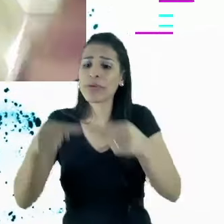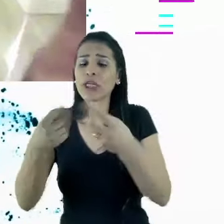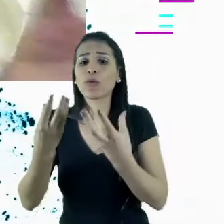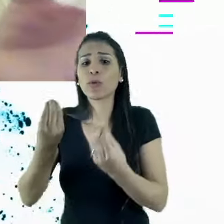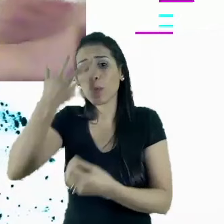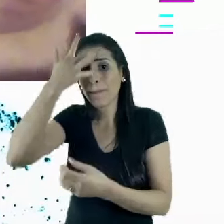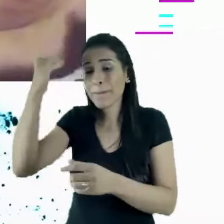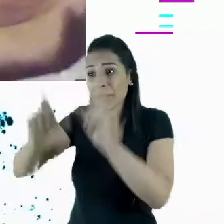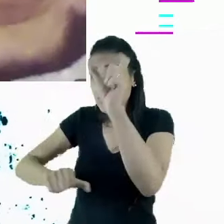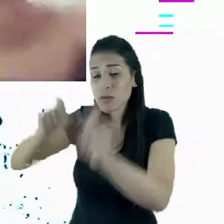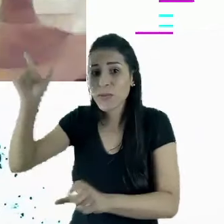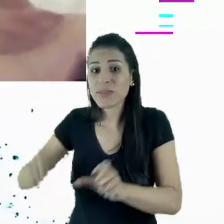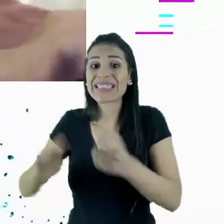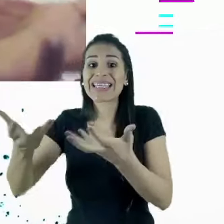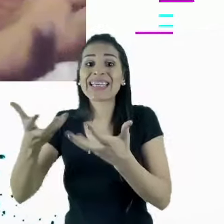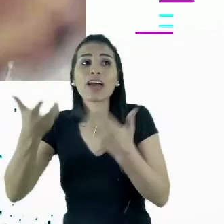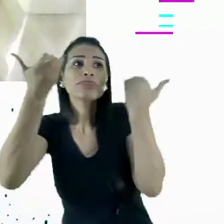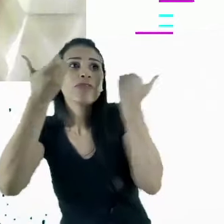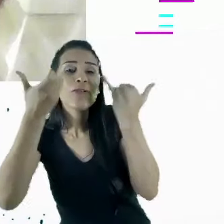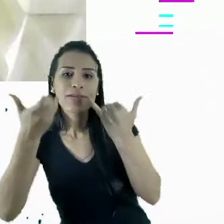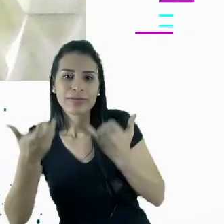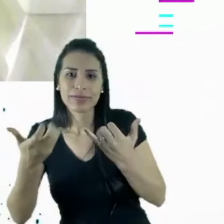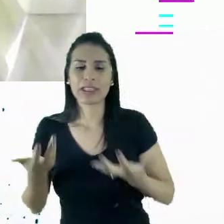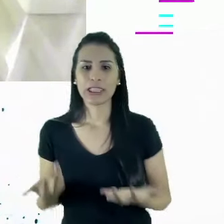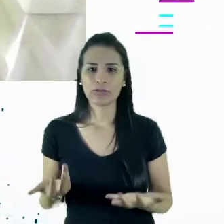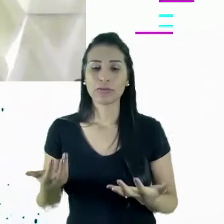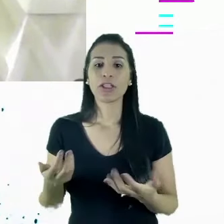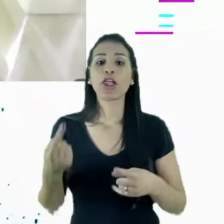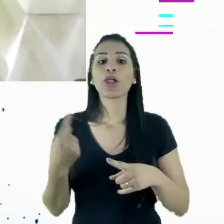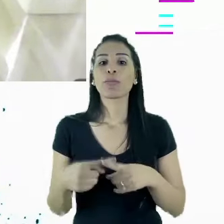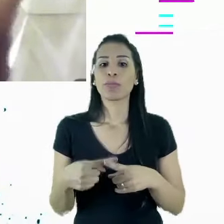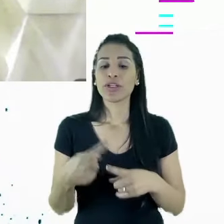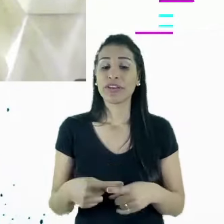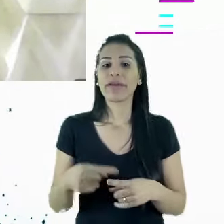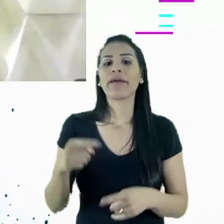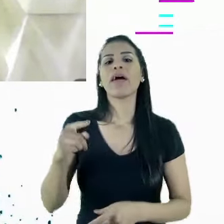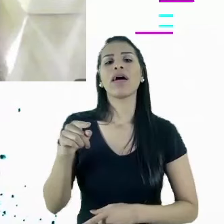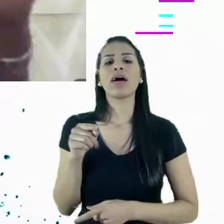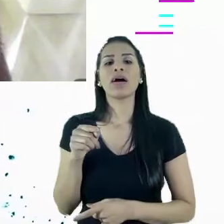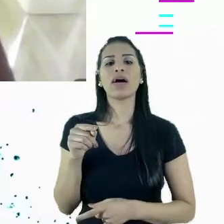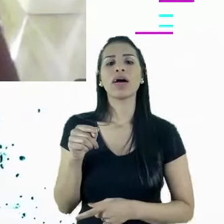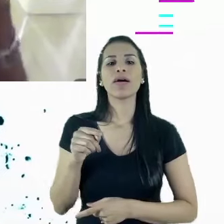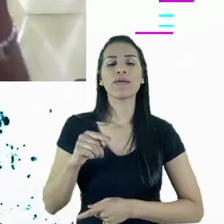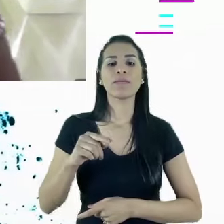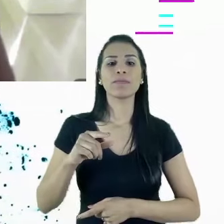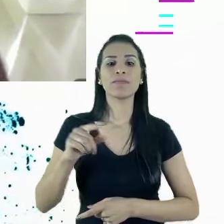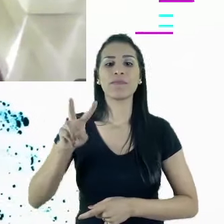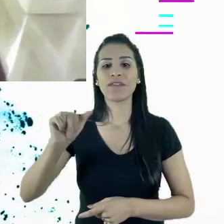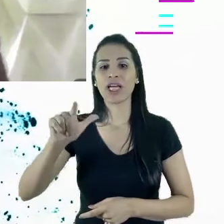E aí eu vou conectar ao S em especial, porque o environment está muito linkado à